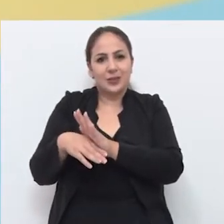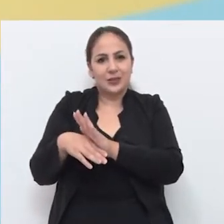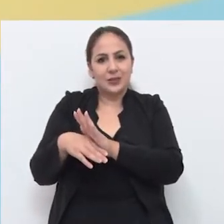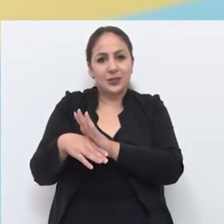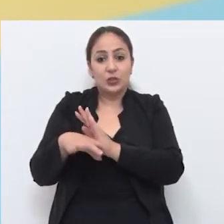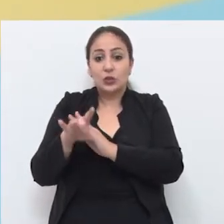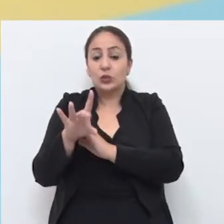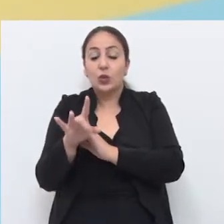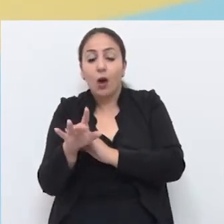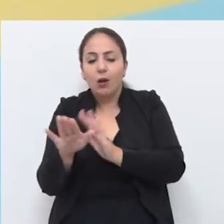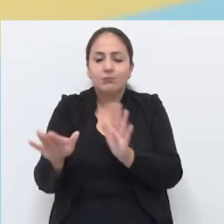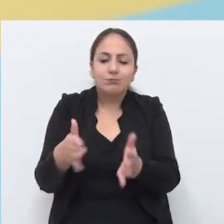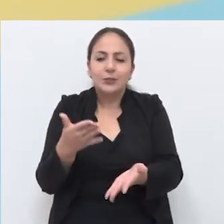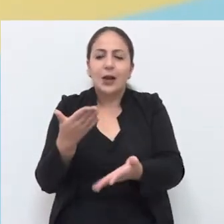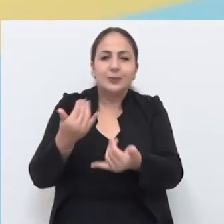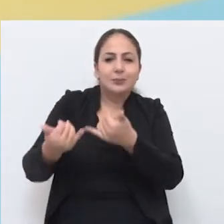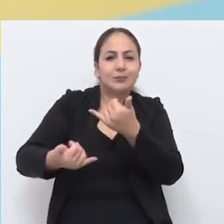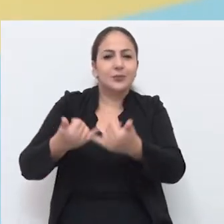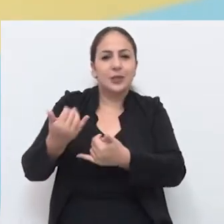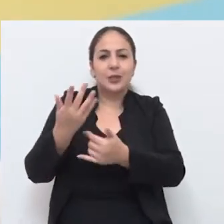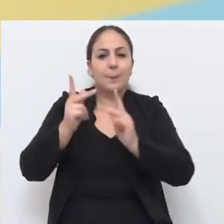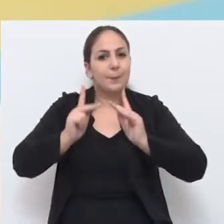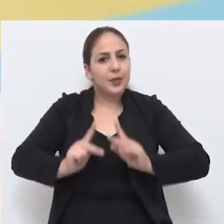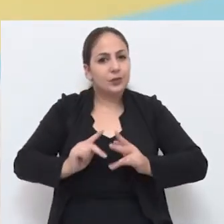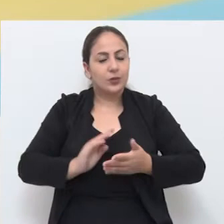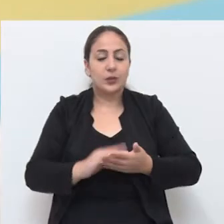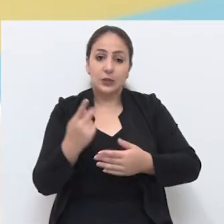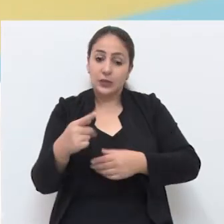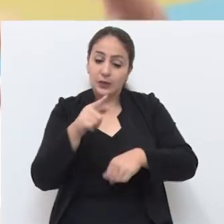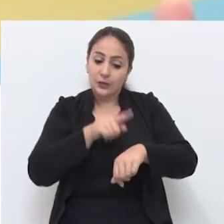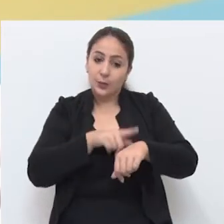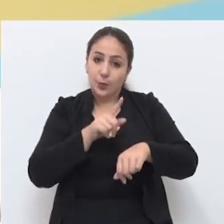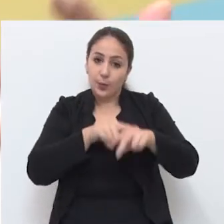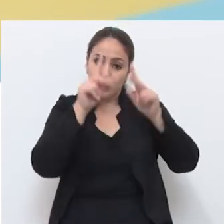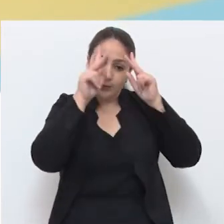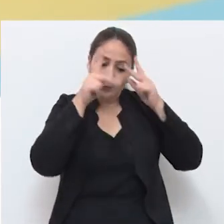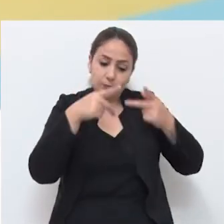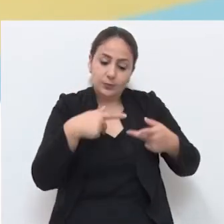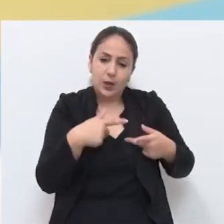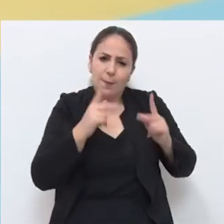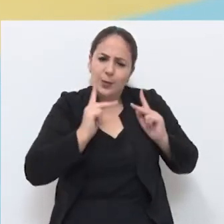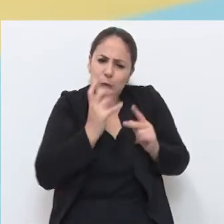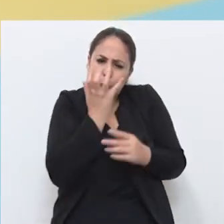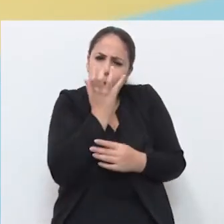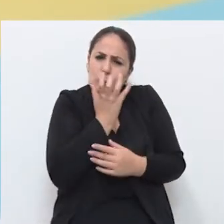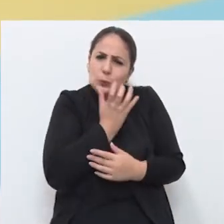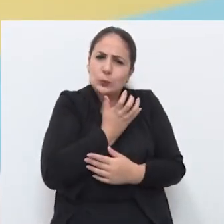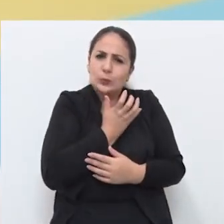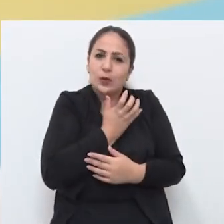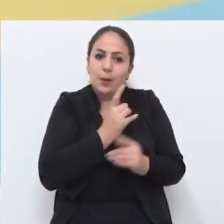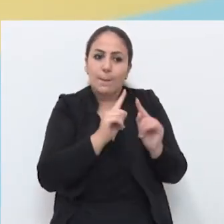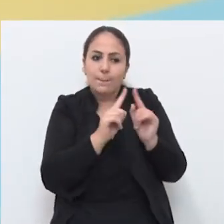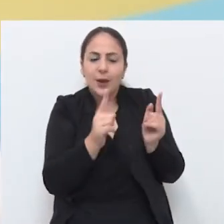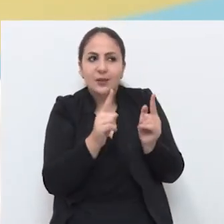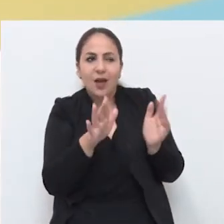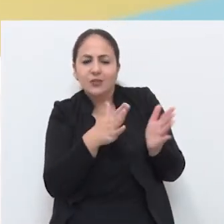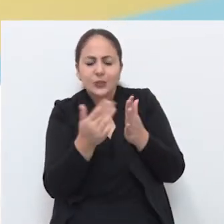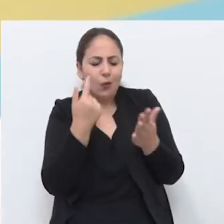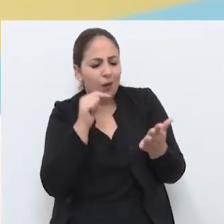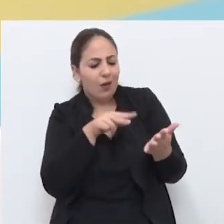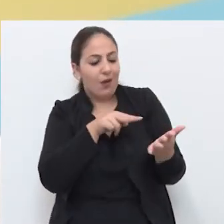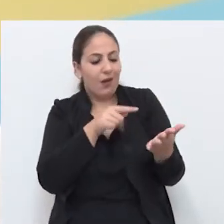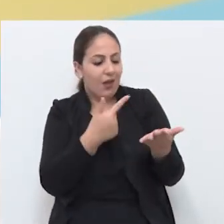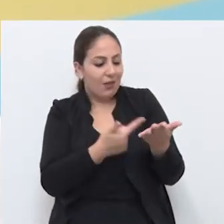entretenimento que apenas entreter as pessoas. E é nessa circunstância que o ser humano emburrece. Mas de vez em quando